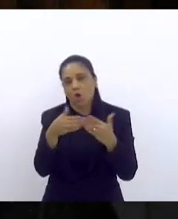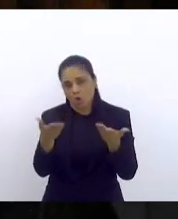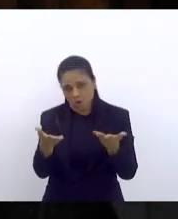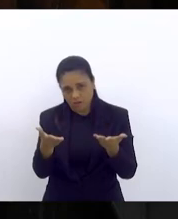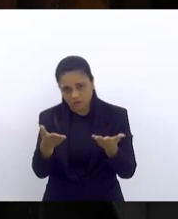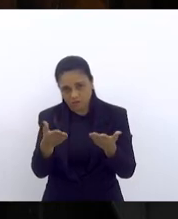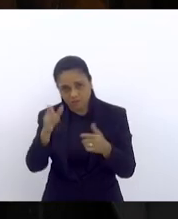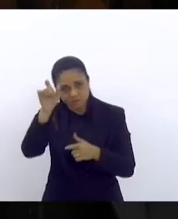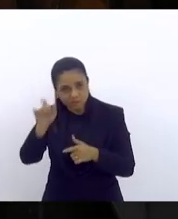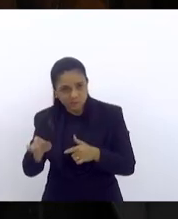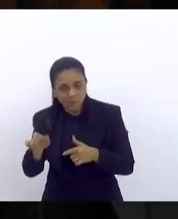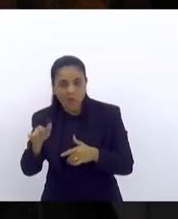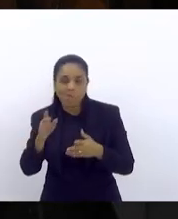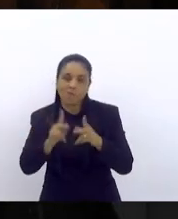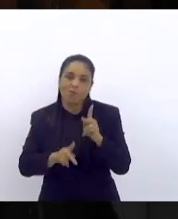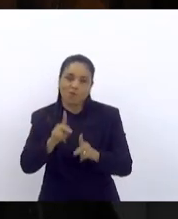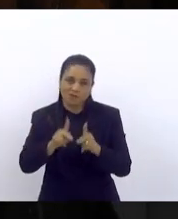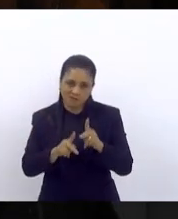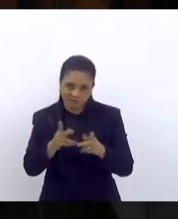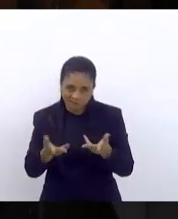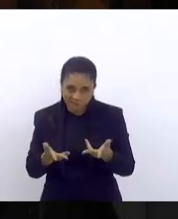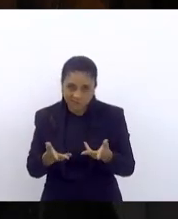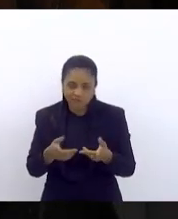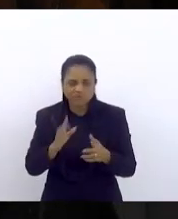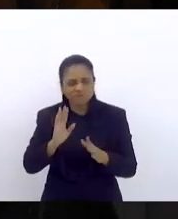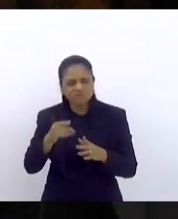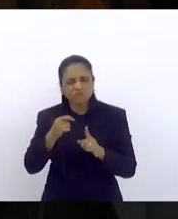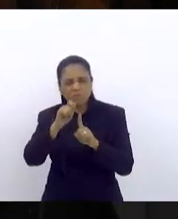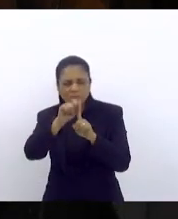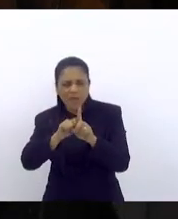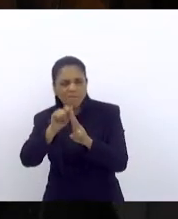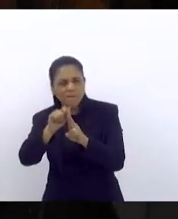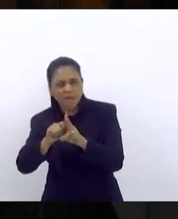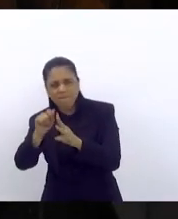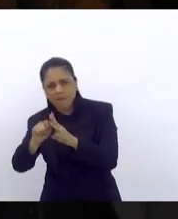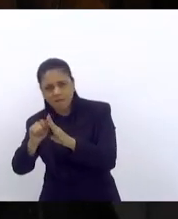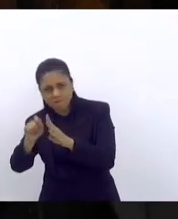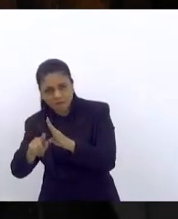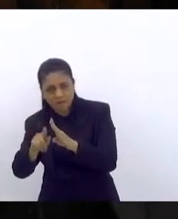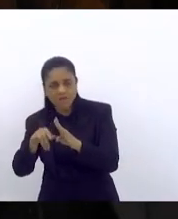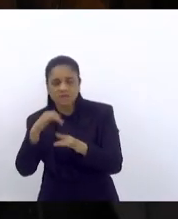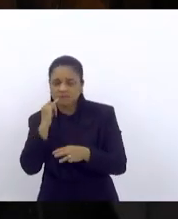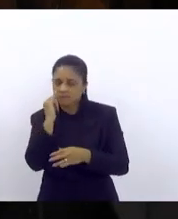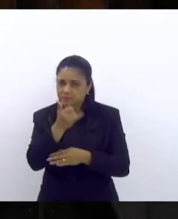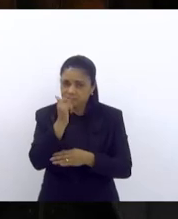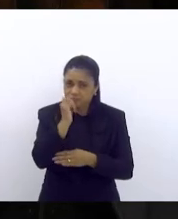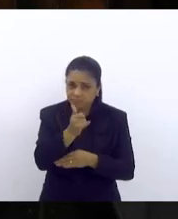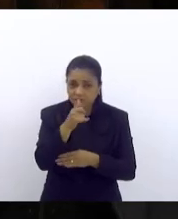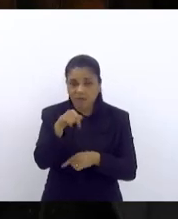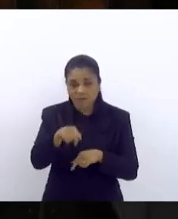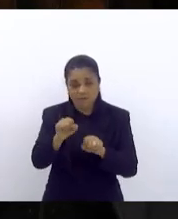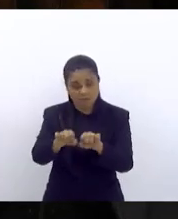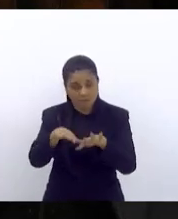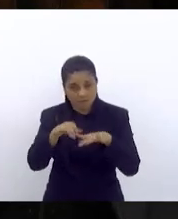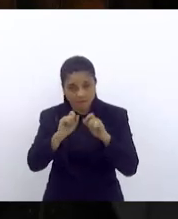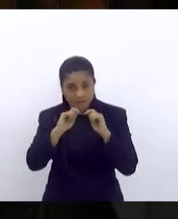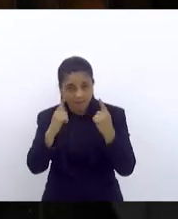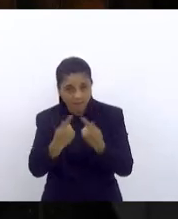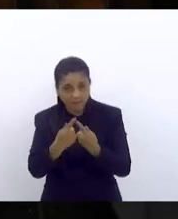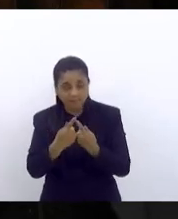longo de alguns meses aqui na casa que o ideal que a população